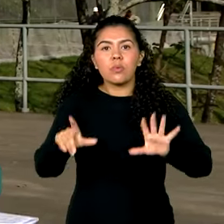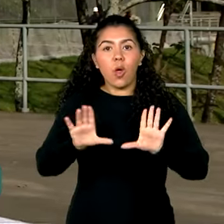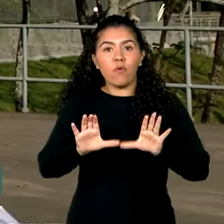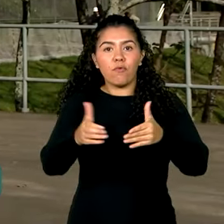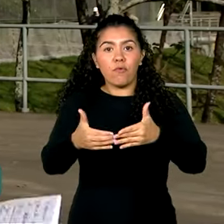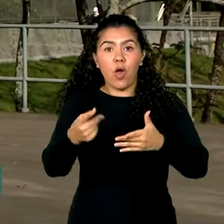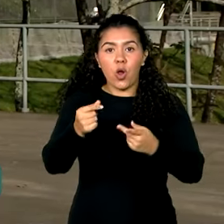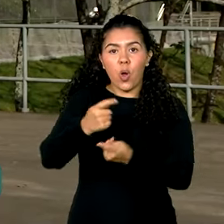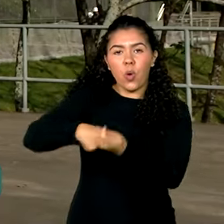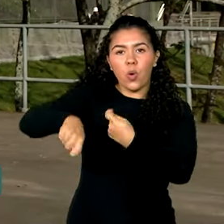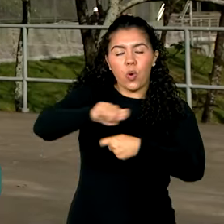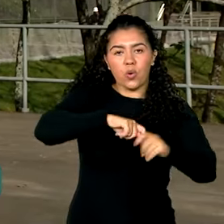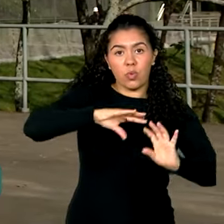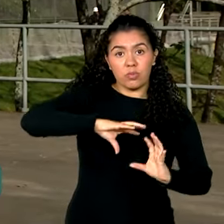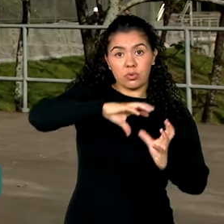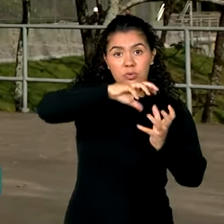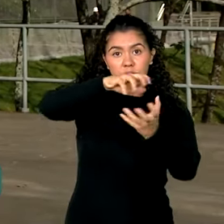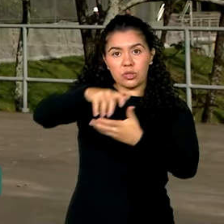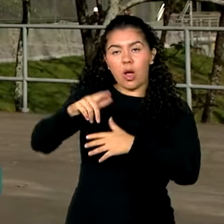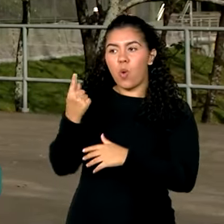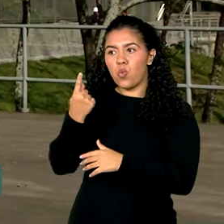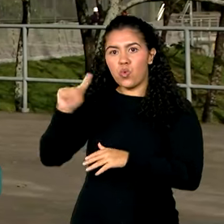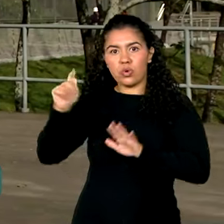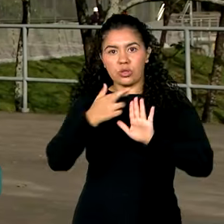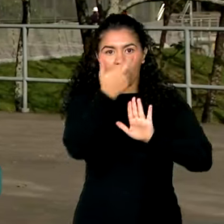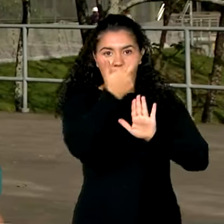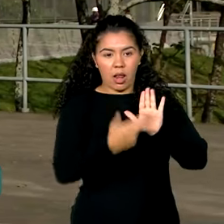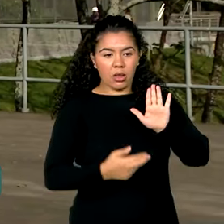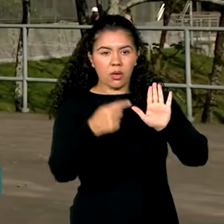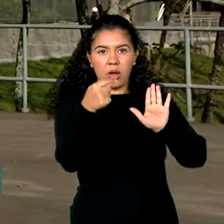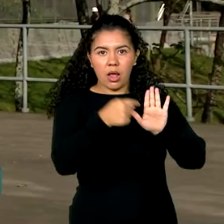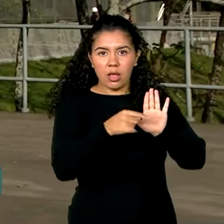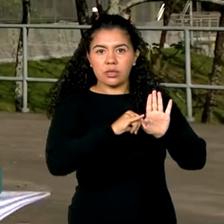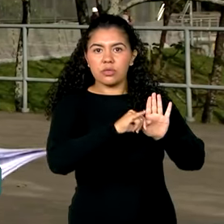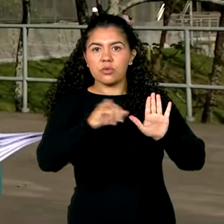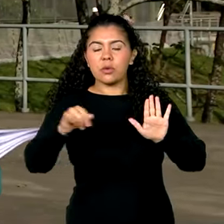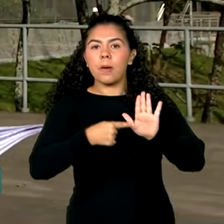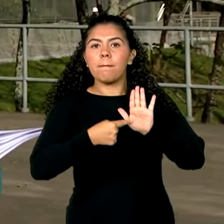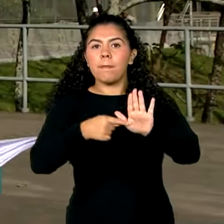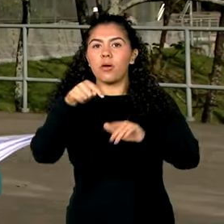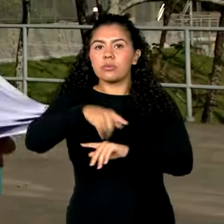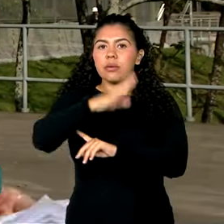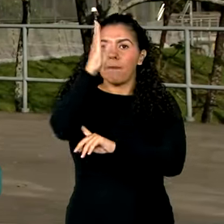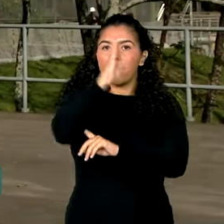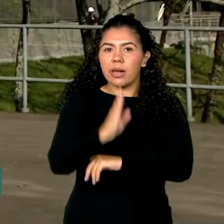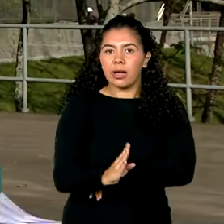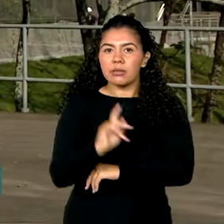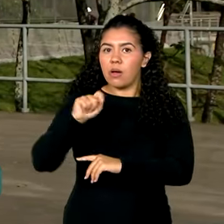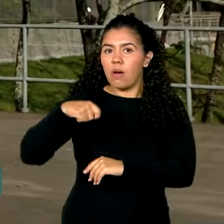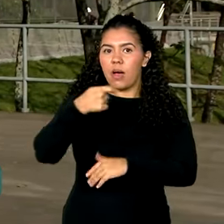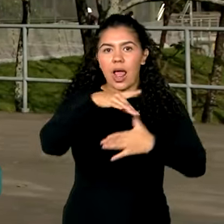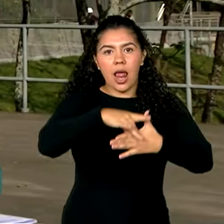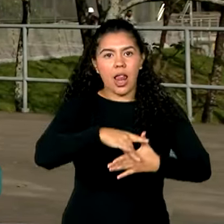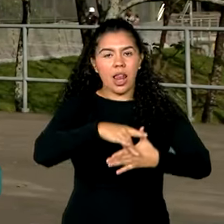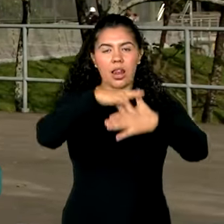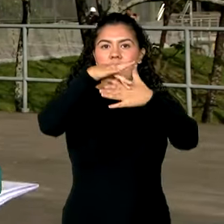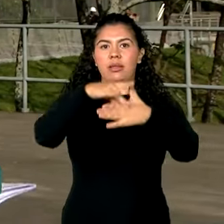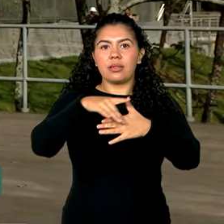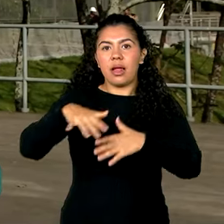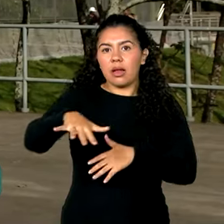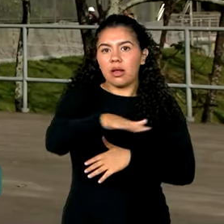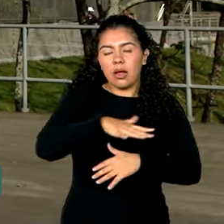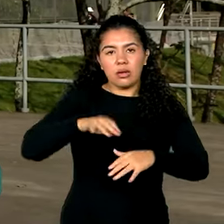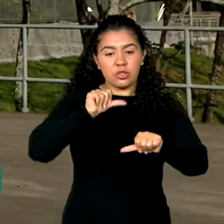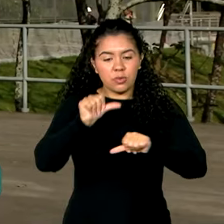Econômico Mundial. O último relatório desse documento mostra o Brasil como um líder emergente na